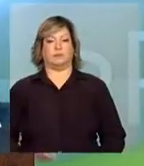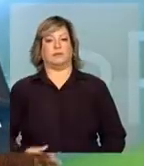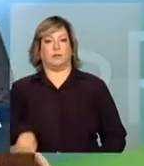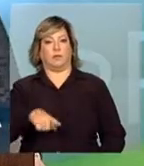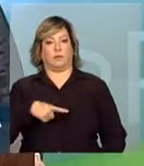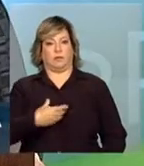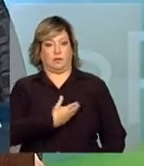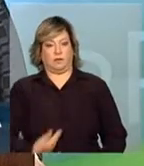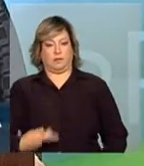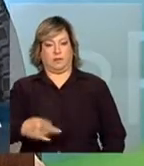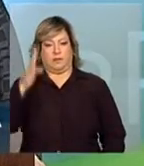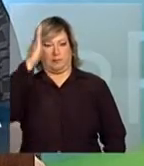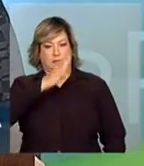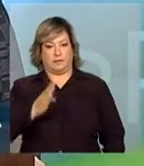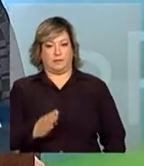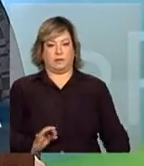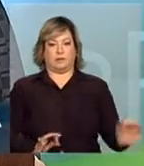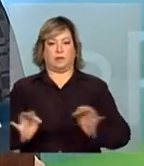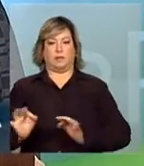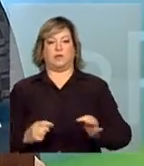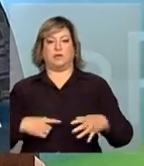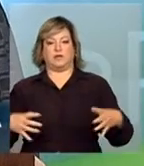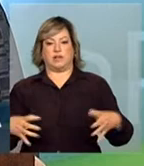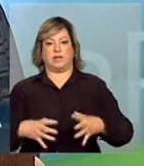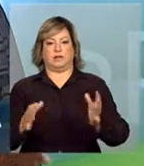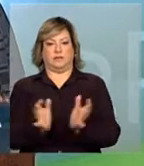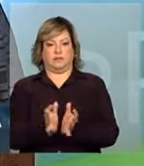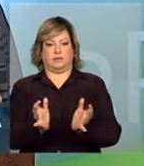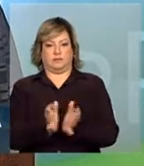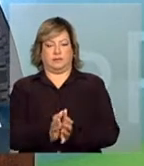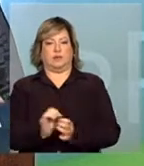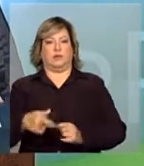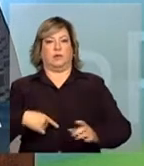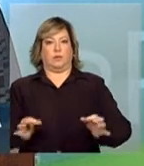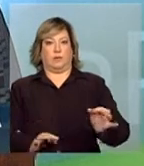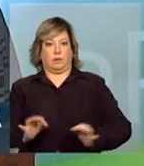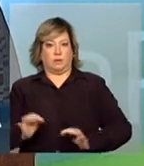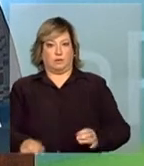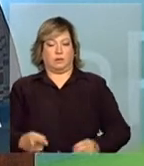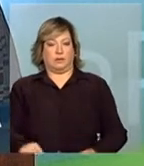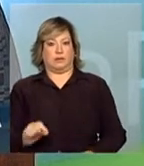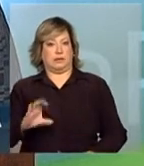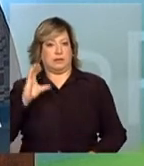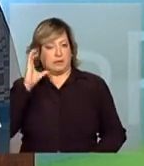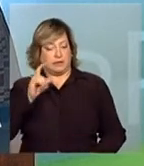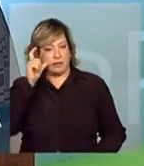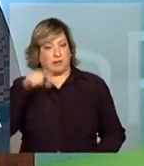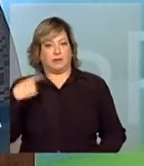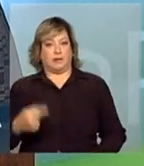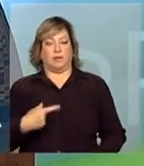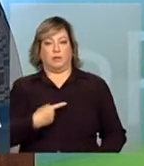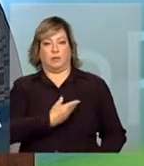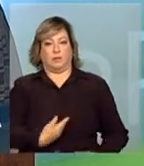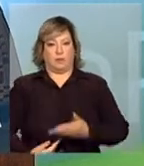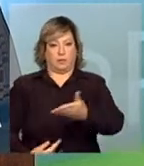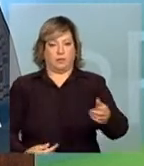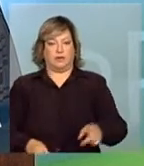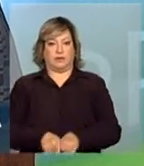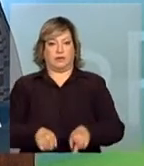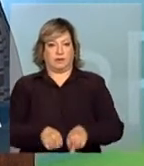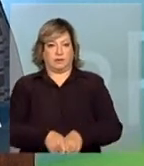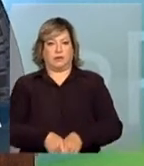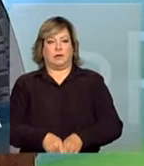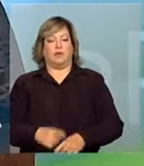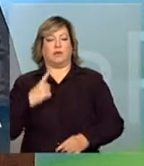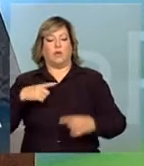autorizações de acordo com o interesse público e evitar superposições de interesses e de